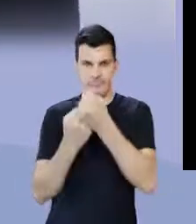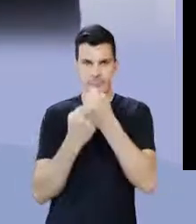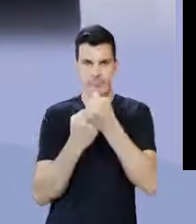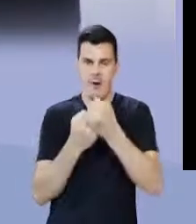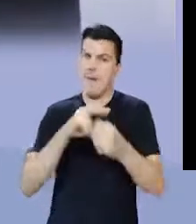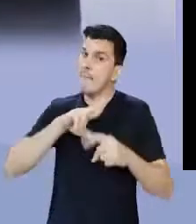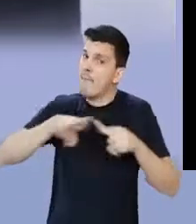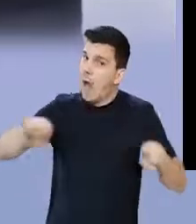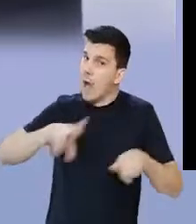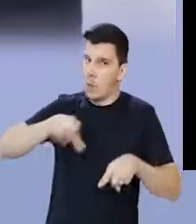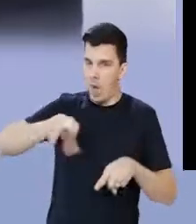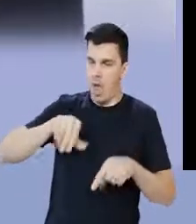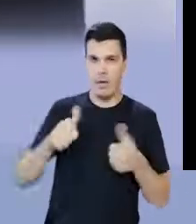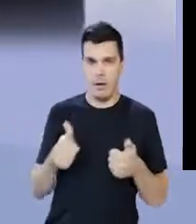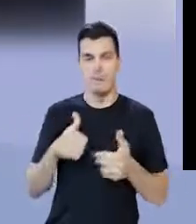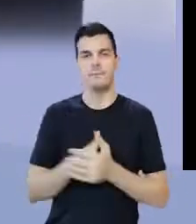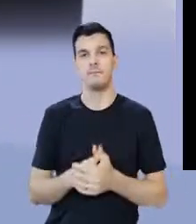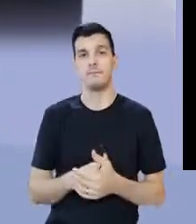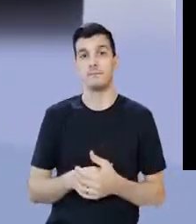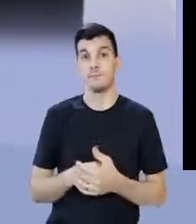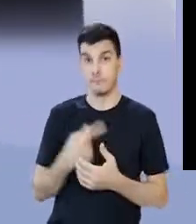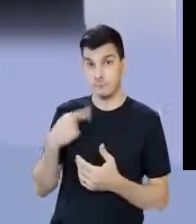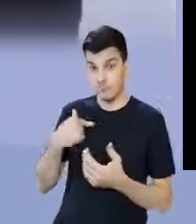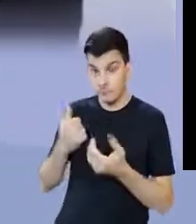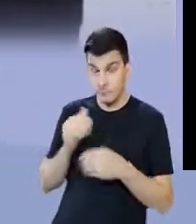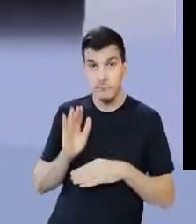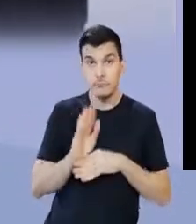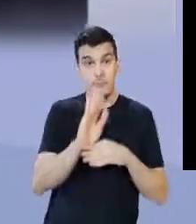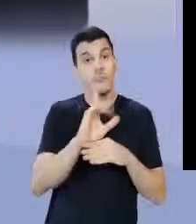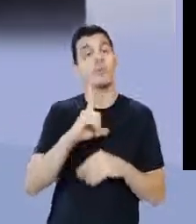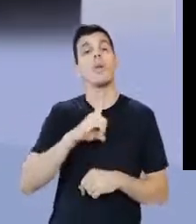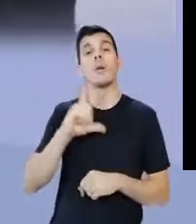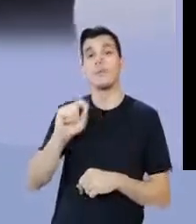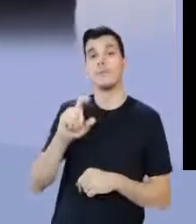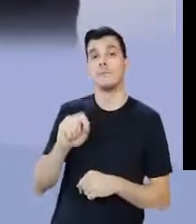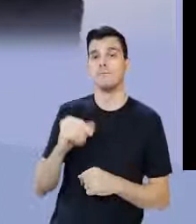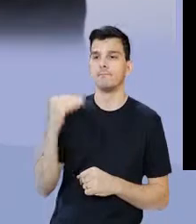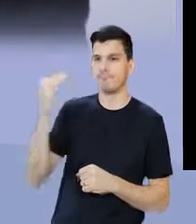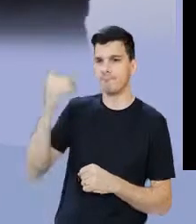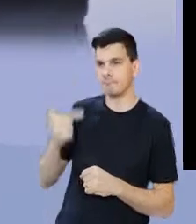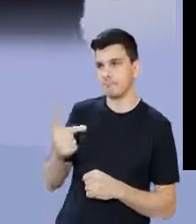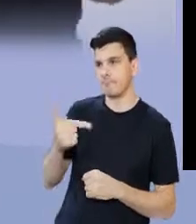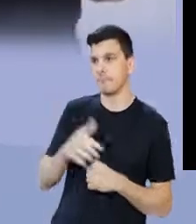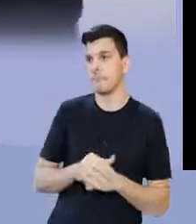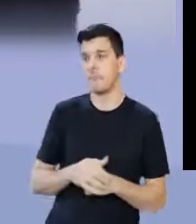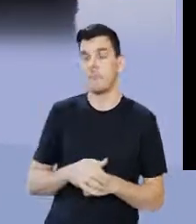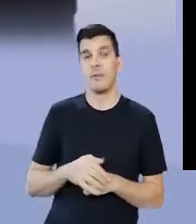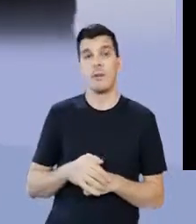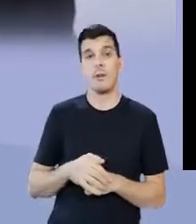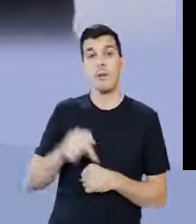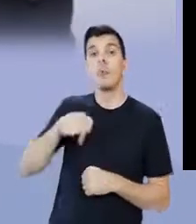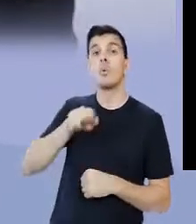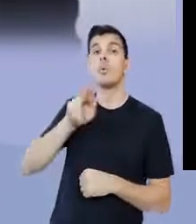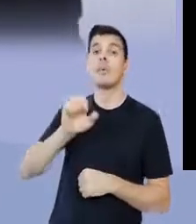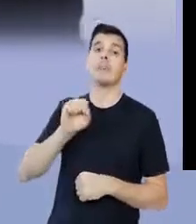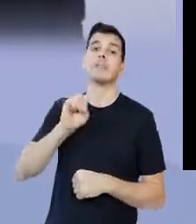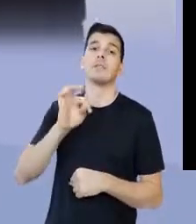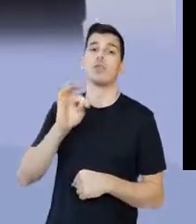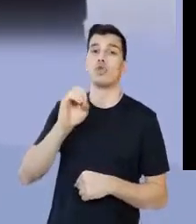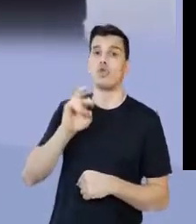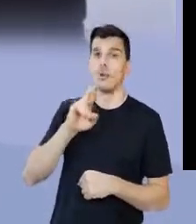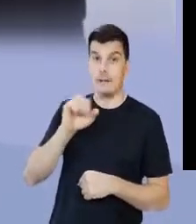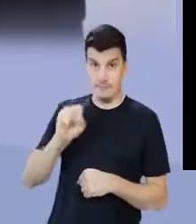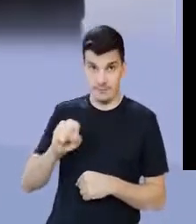dois presidentes, mas não é esse o nome. E aí, para auxiliar esses cúnsules, eu tenho quem? Os questores,